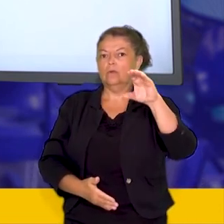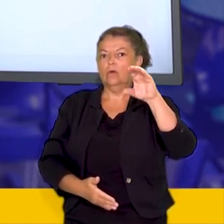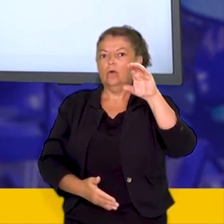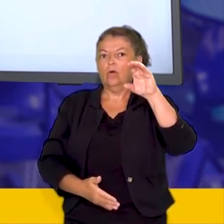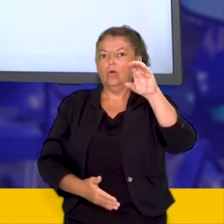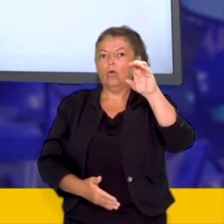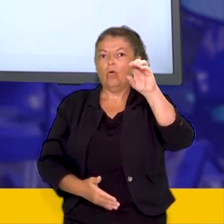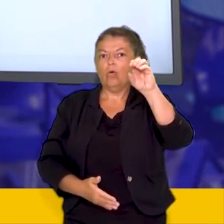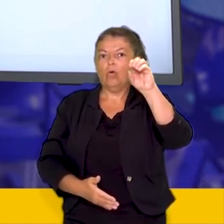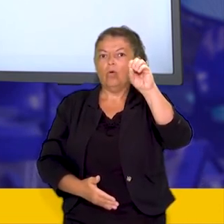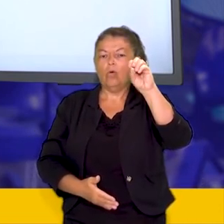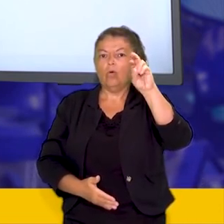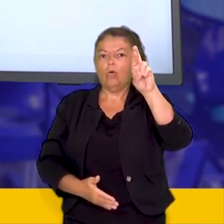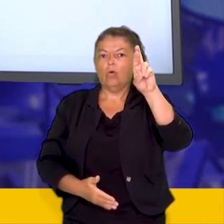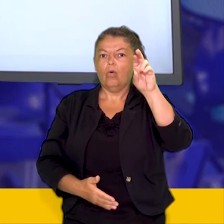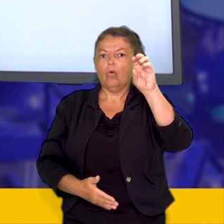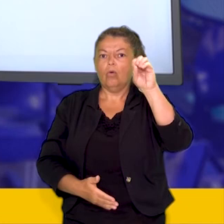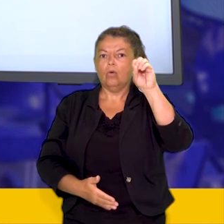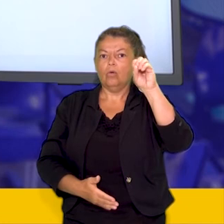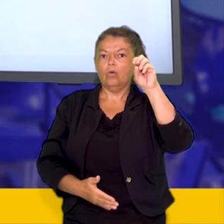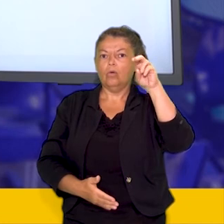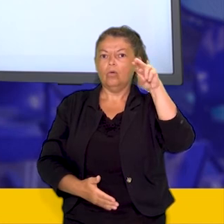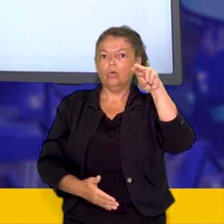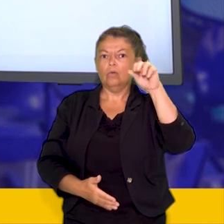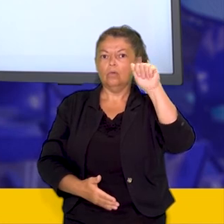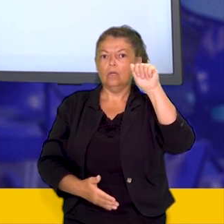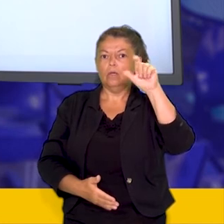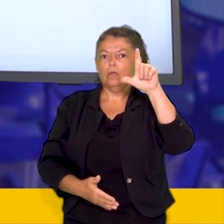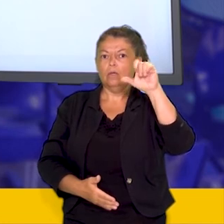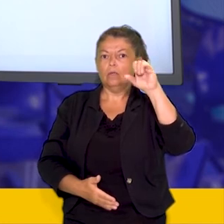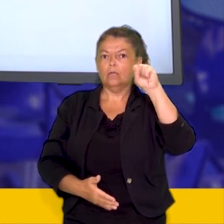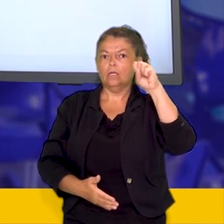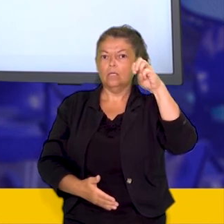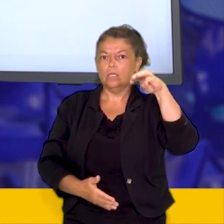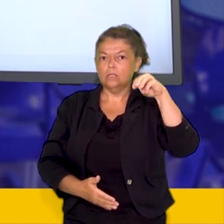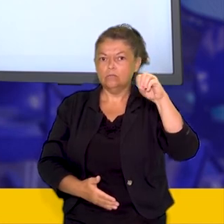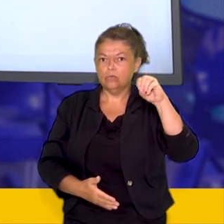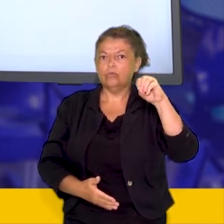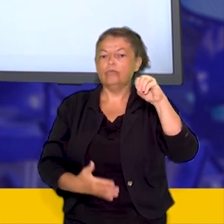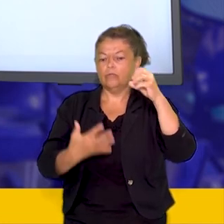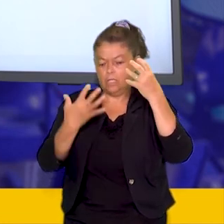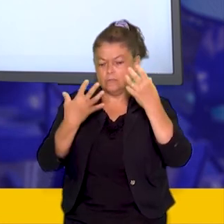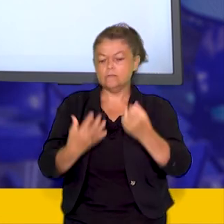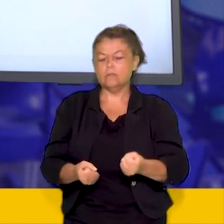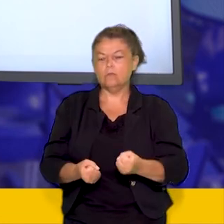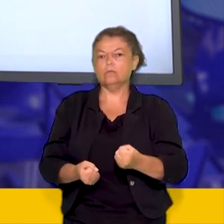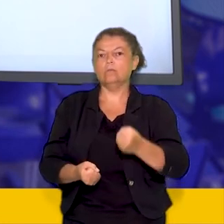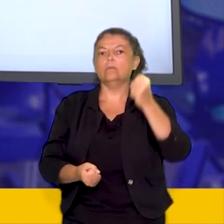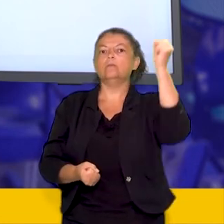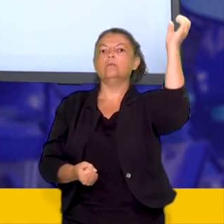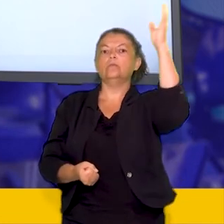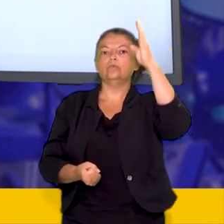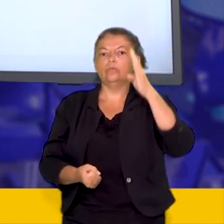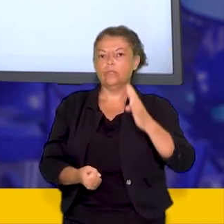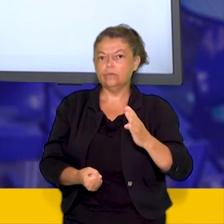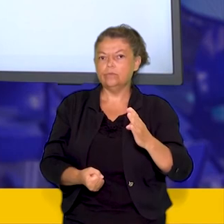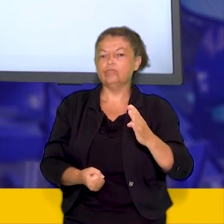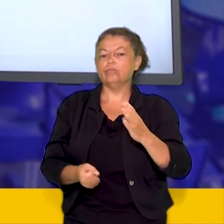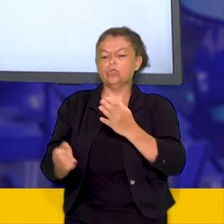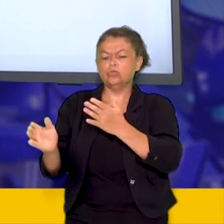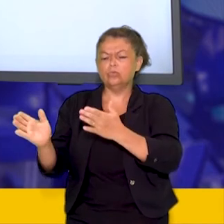voto de cabresto foi adotado no Brasil durante tudo isto tem